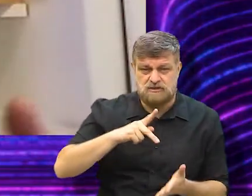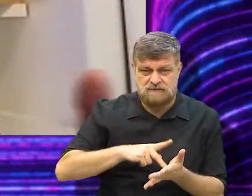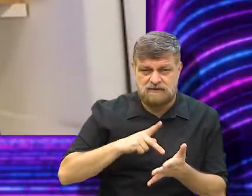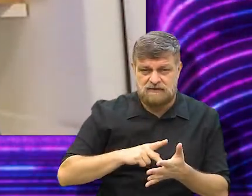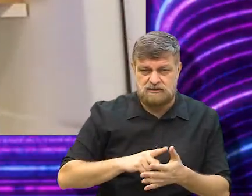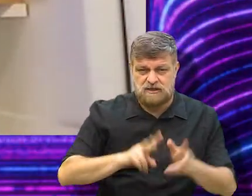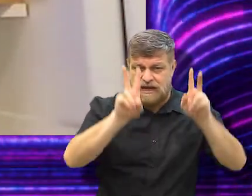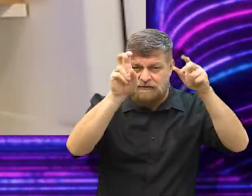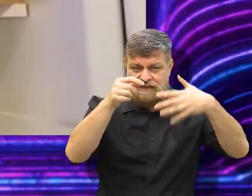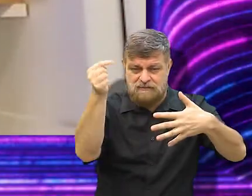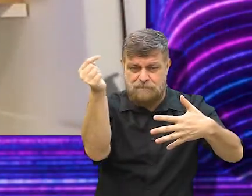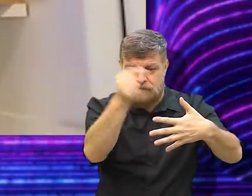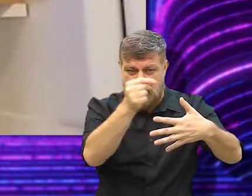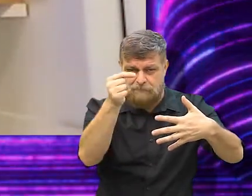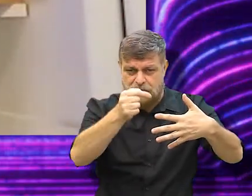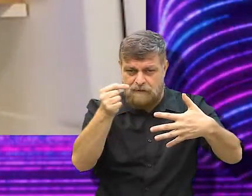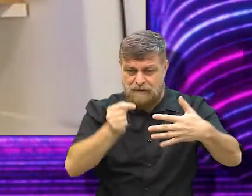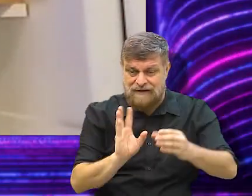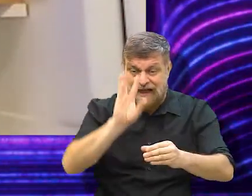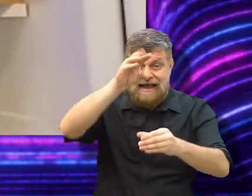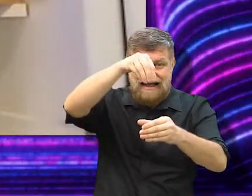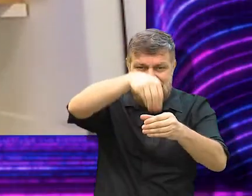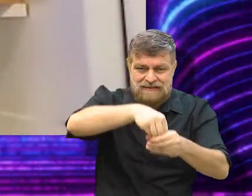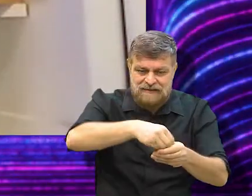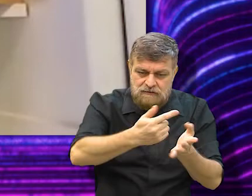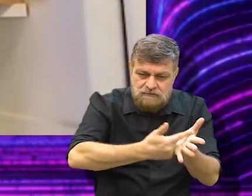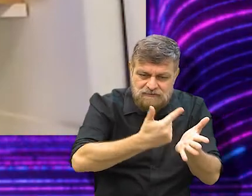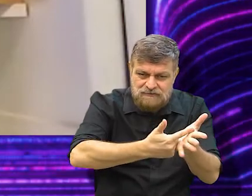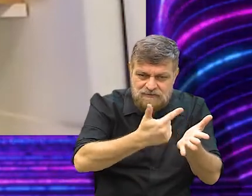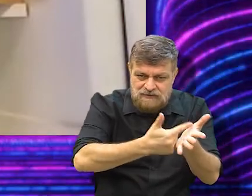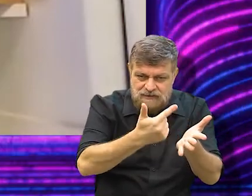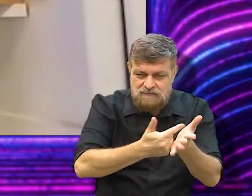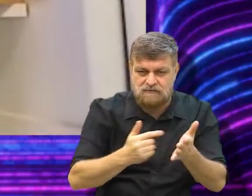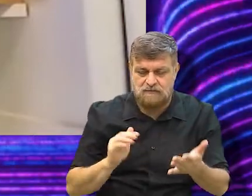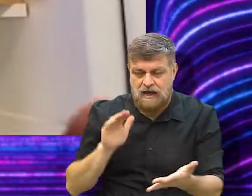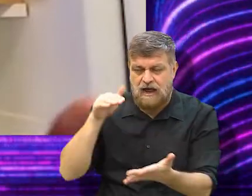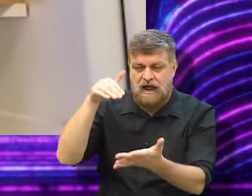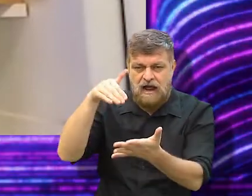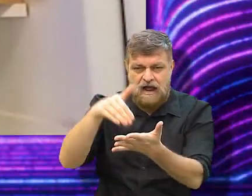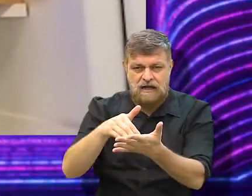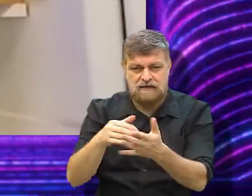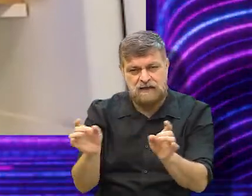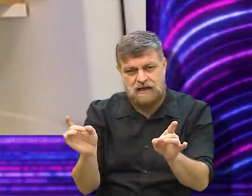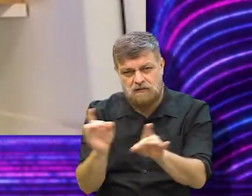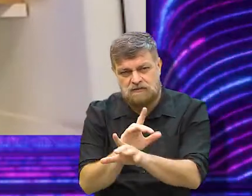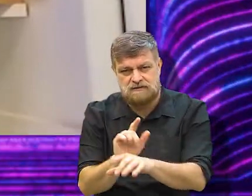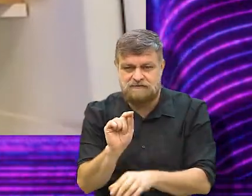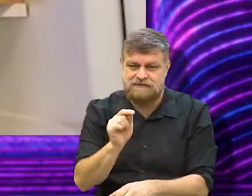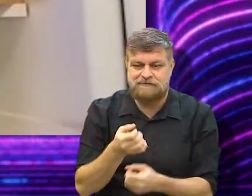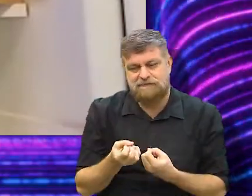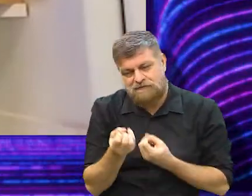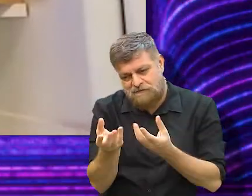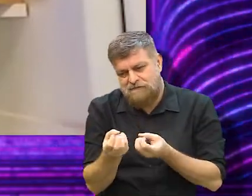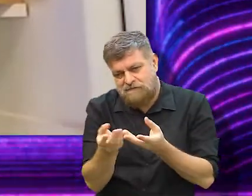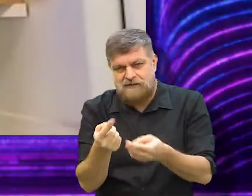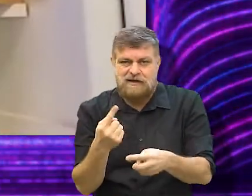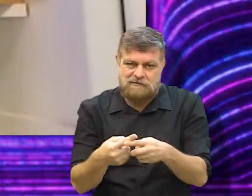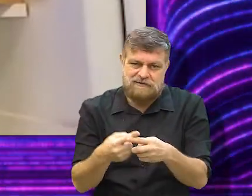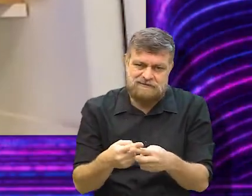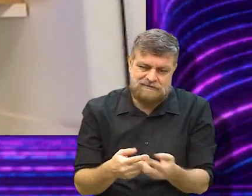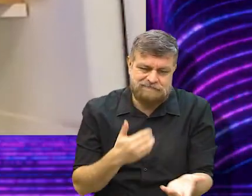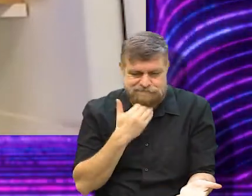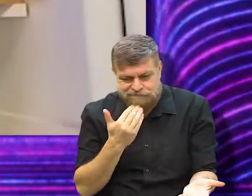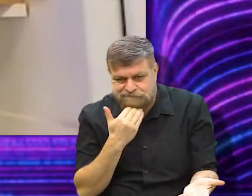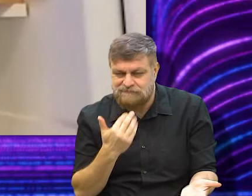temáticas vão se convivendo dentro da narrativa, até, evidentemente, chegar o desfecho, que eu não vou contar aqui, vou dar o